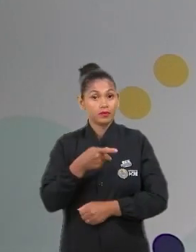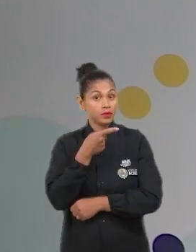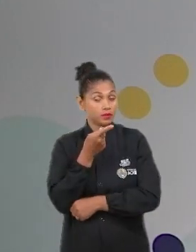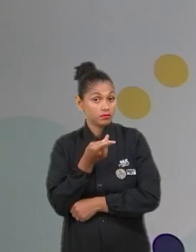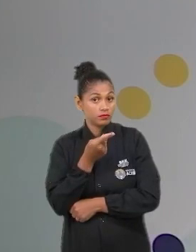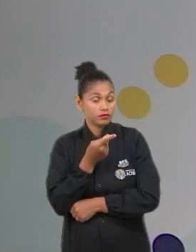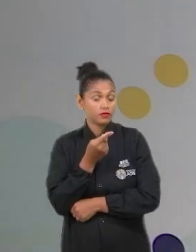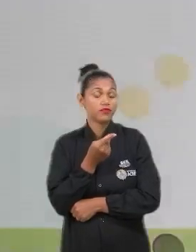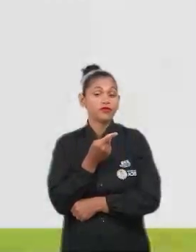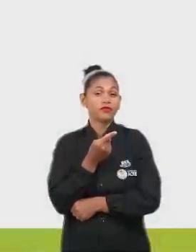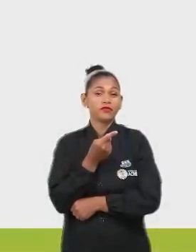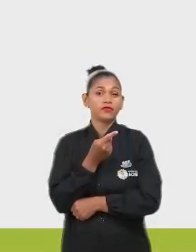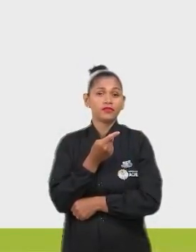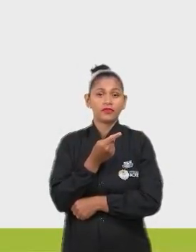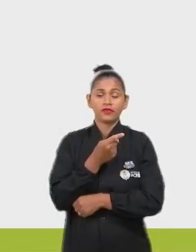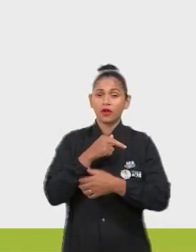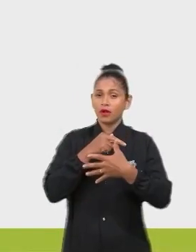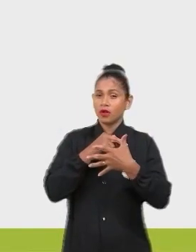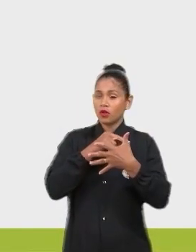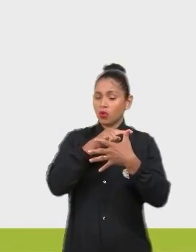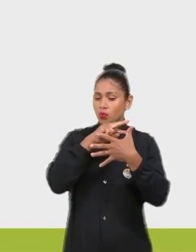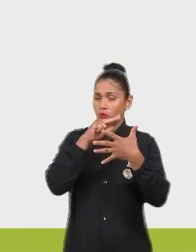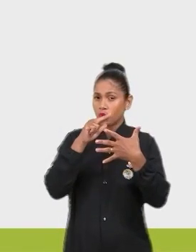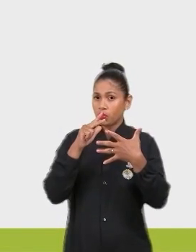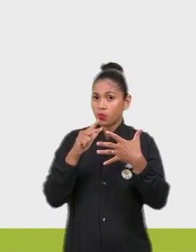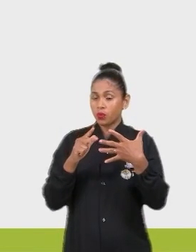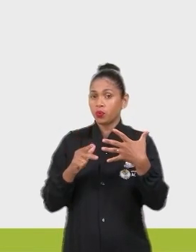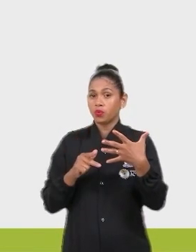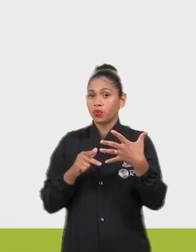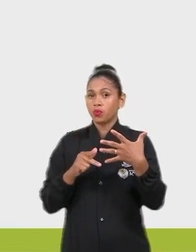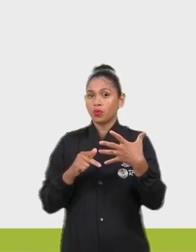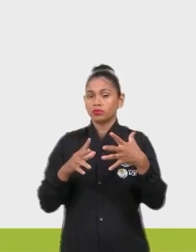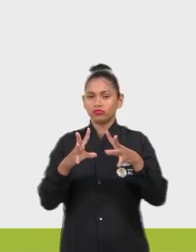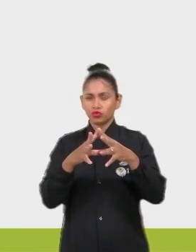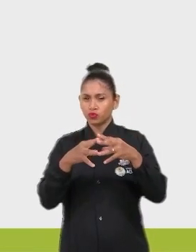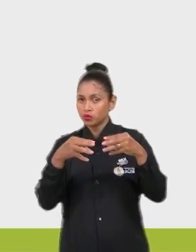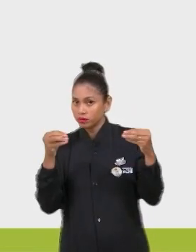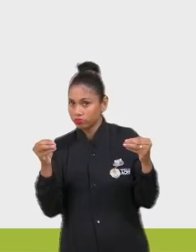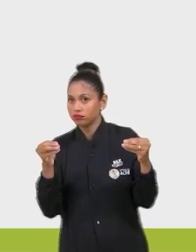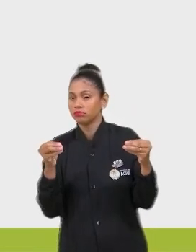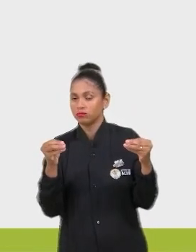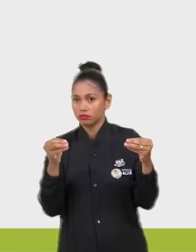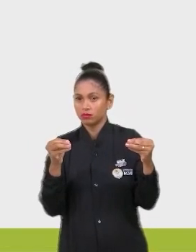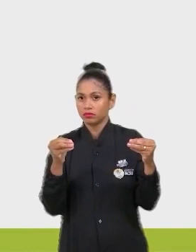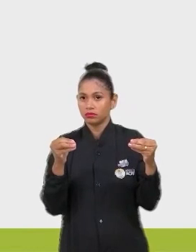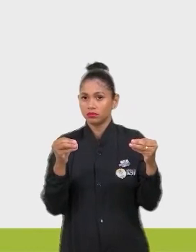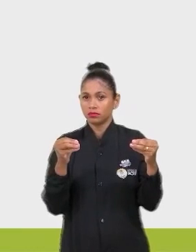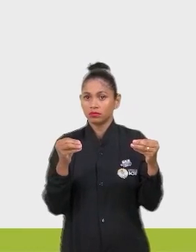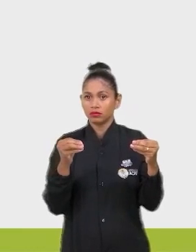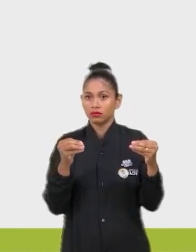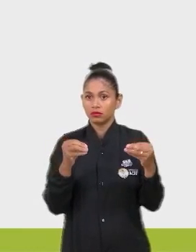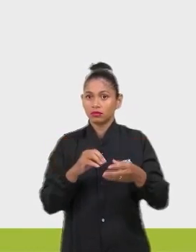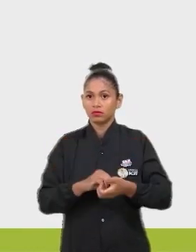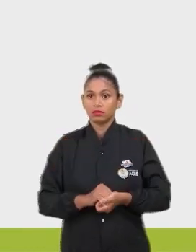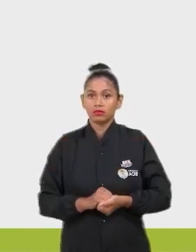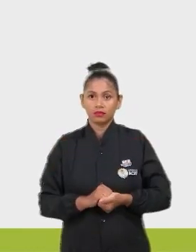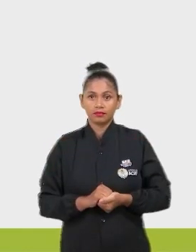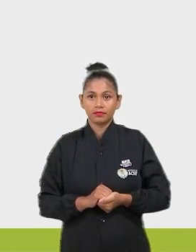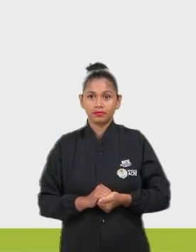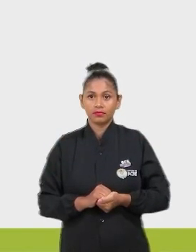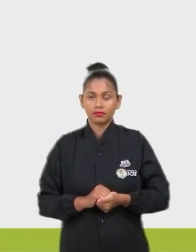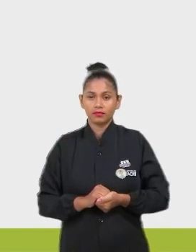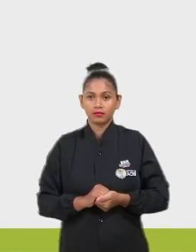espécies. Eu queria que vocês prestassem atenção assim, espécies exóticas,